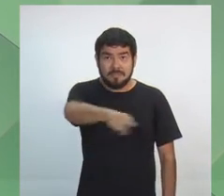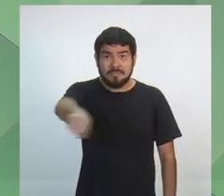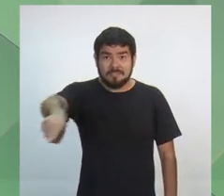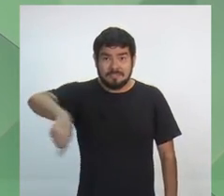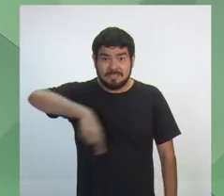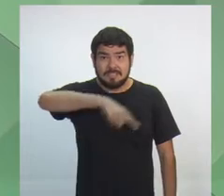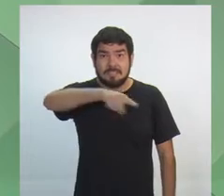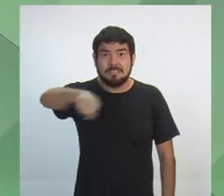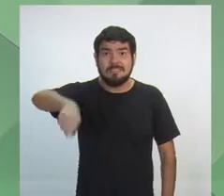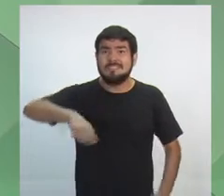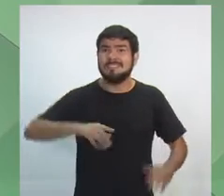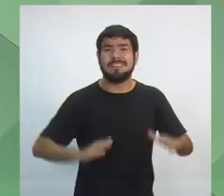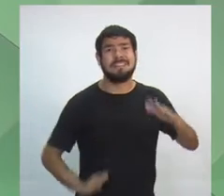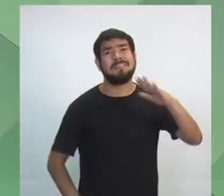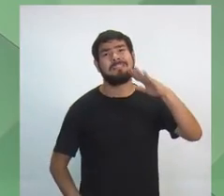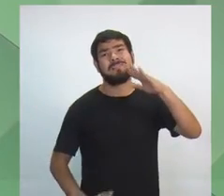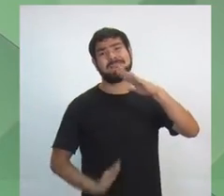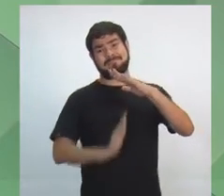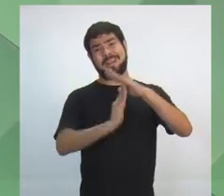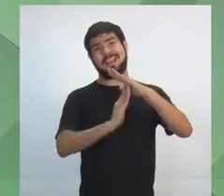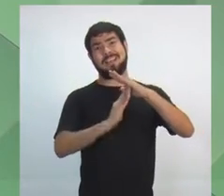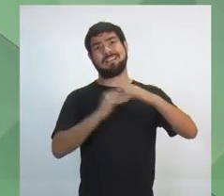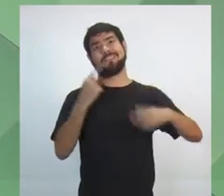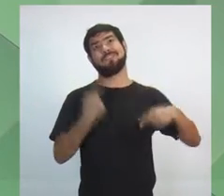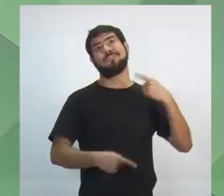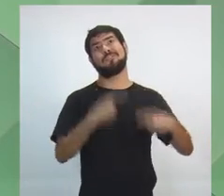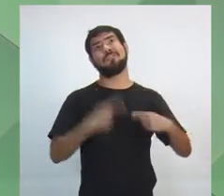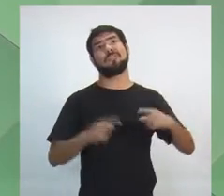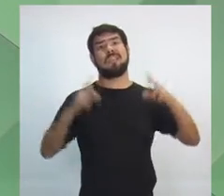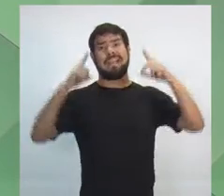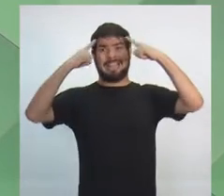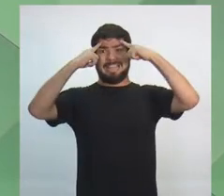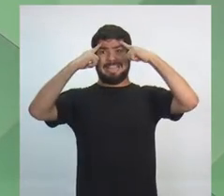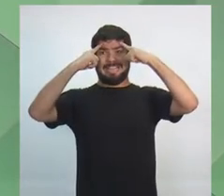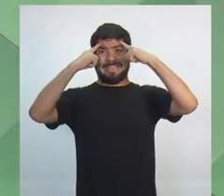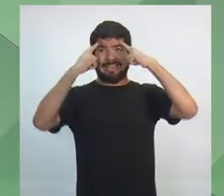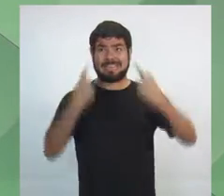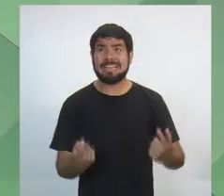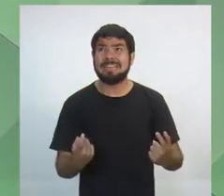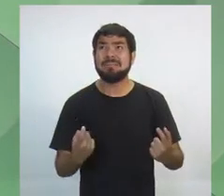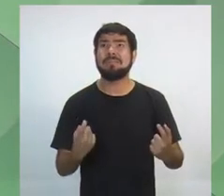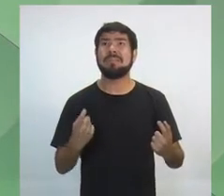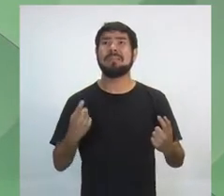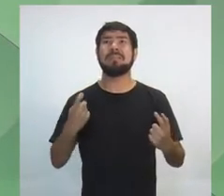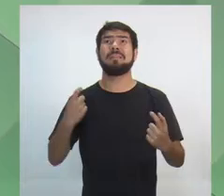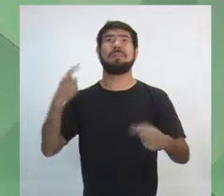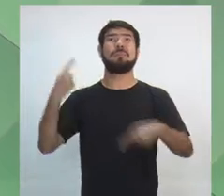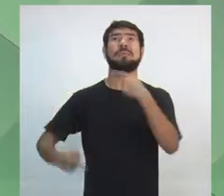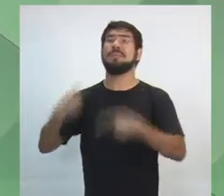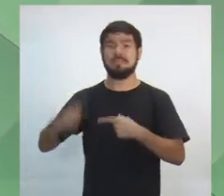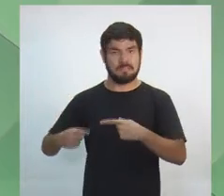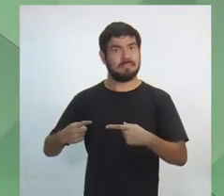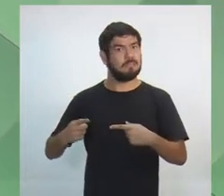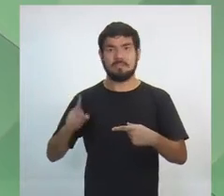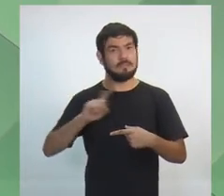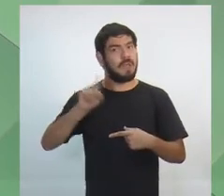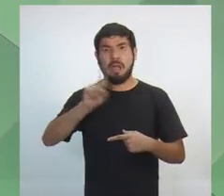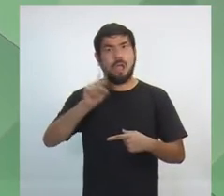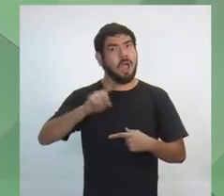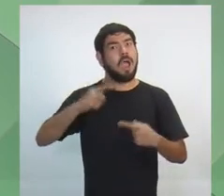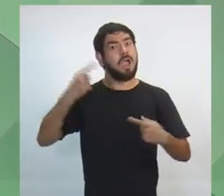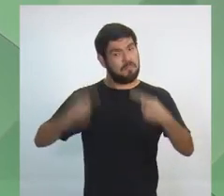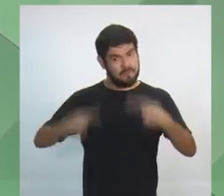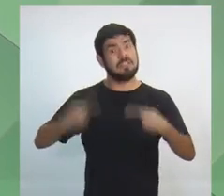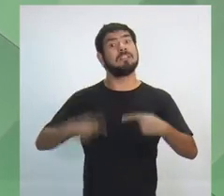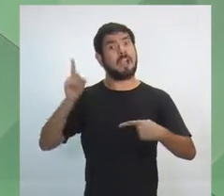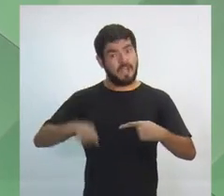desse discurso que criminaliza a política. A política é importante. A política decide o nosso destino. E